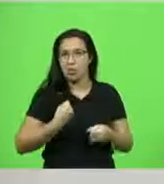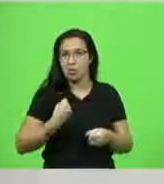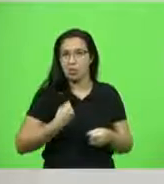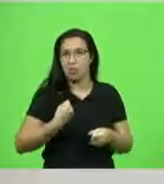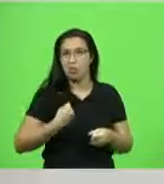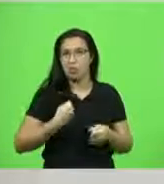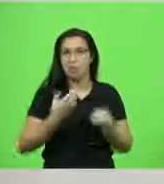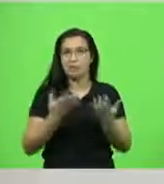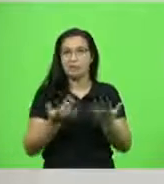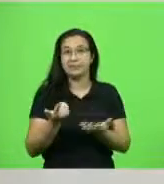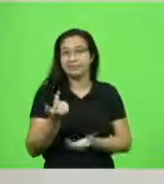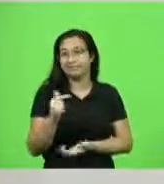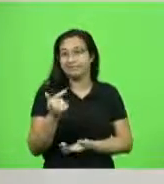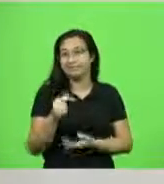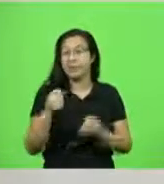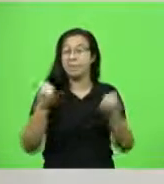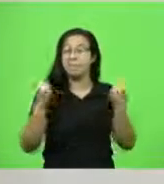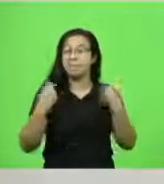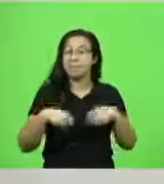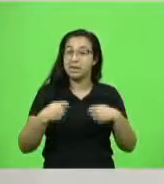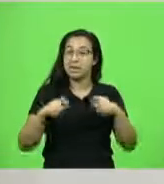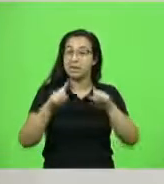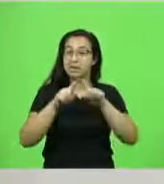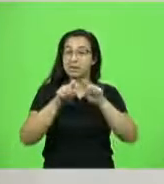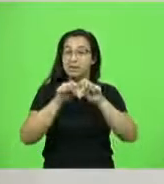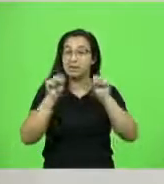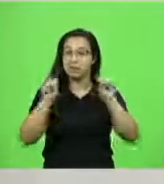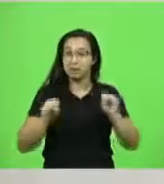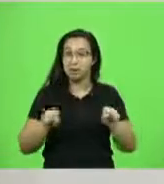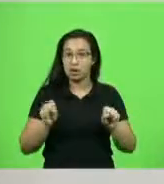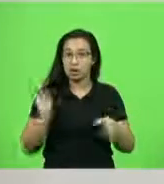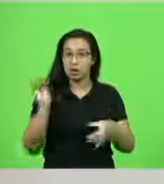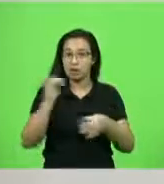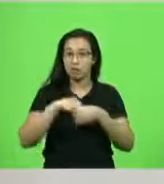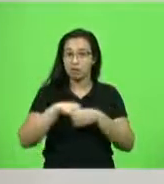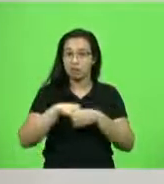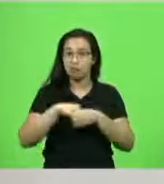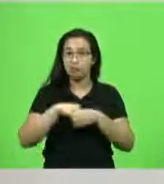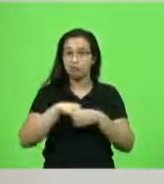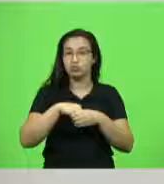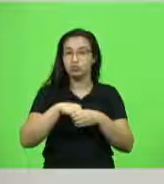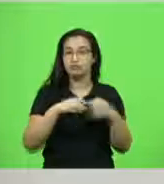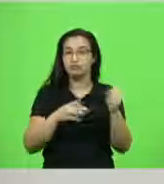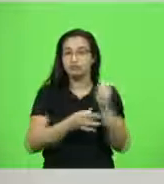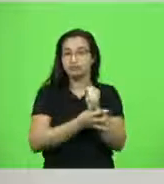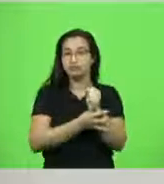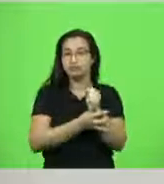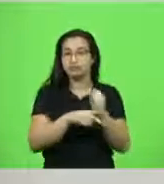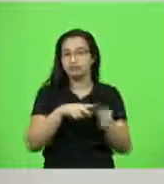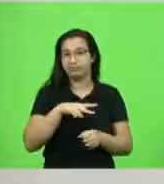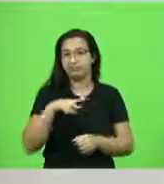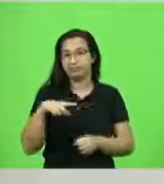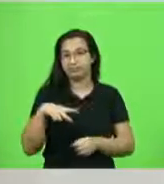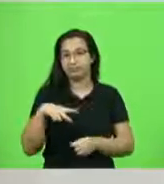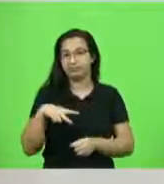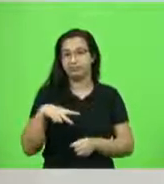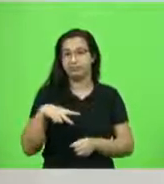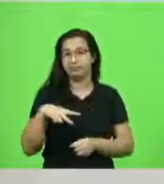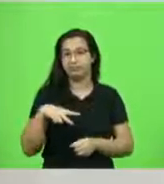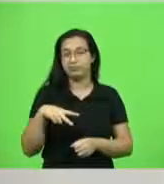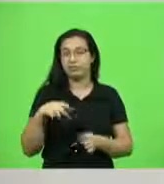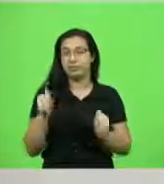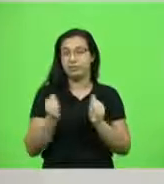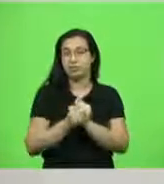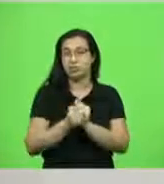e nós precisamos ter um sistema integrado com a segurança pública, tanto do estado de Santa Catarina, com a União,